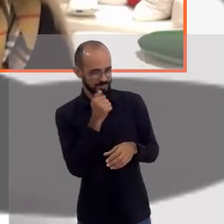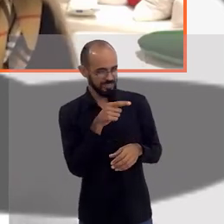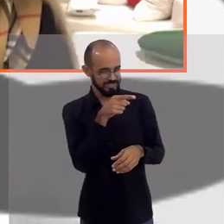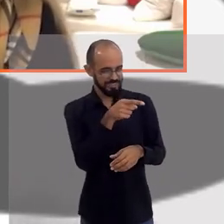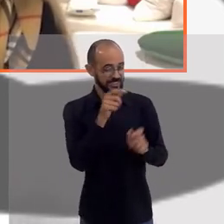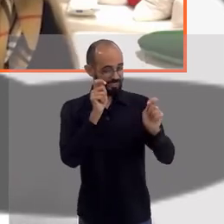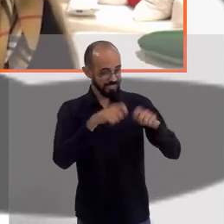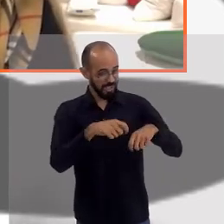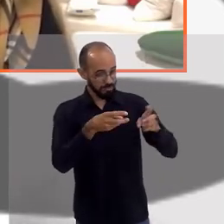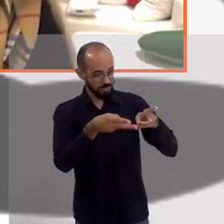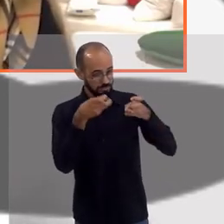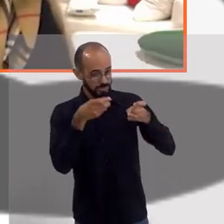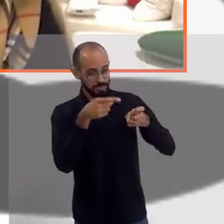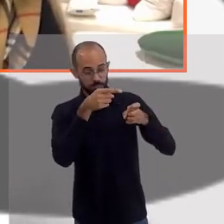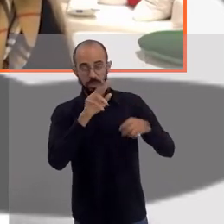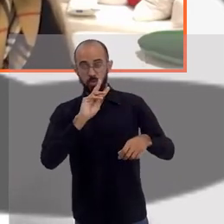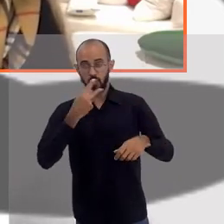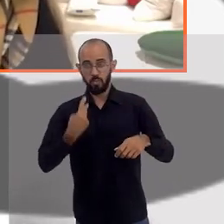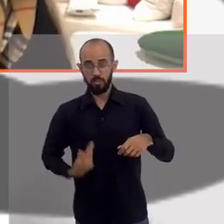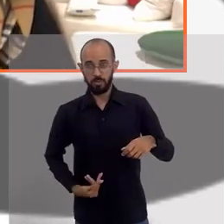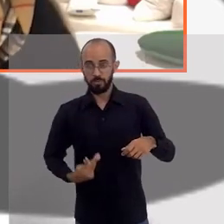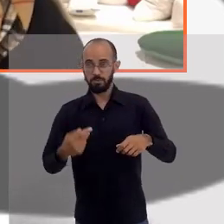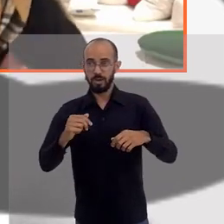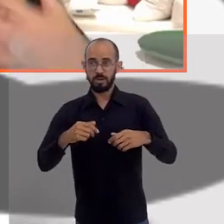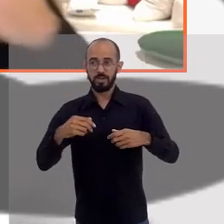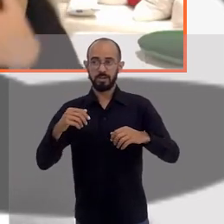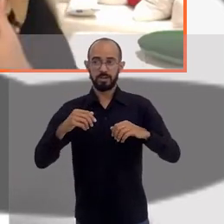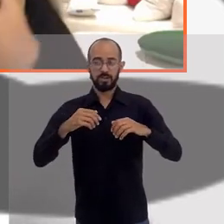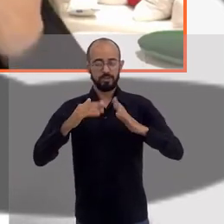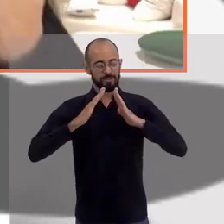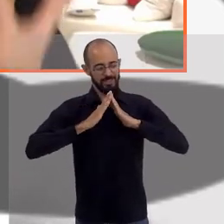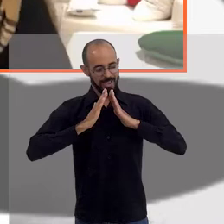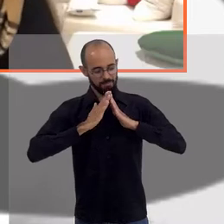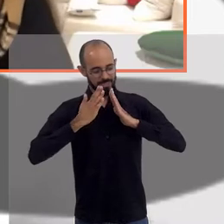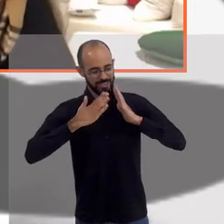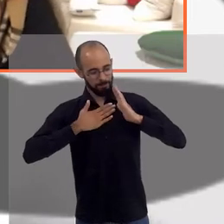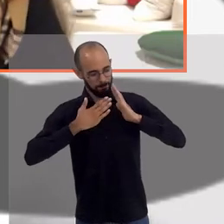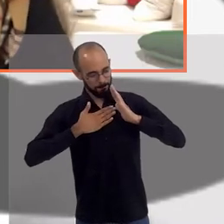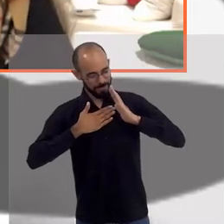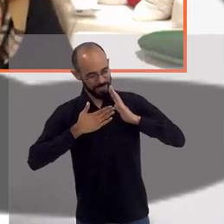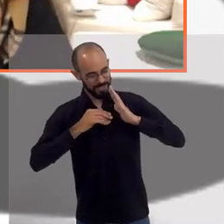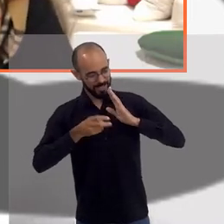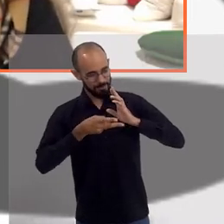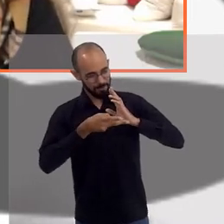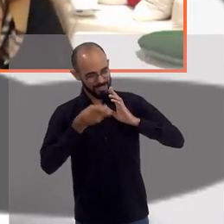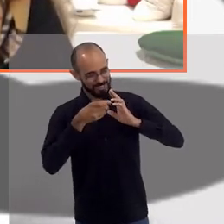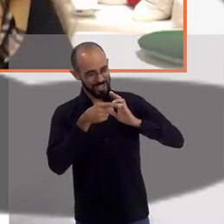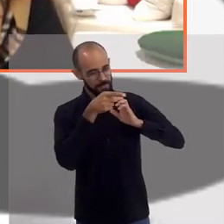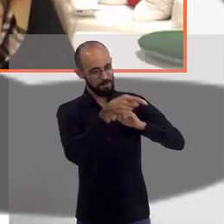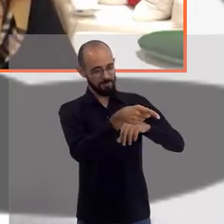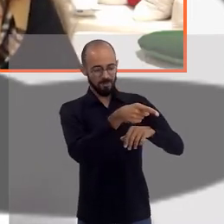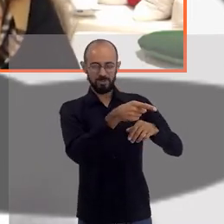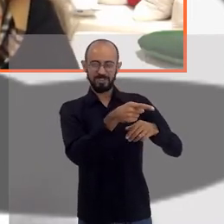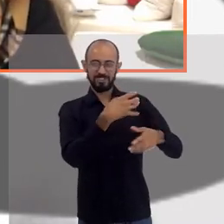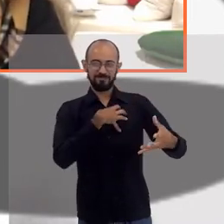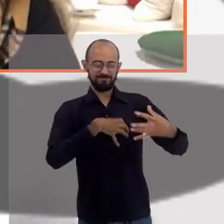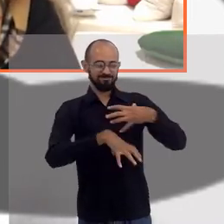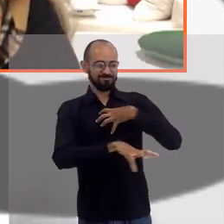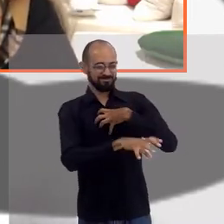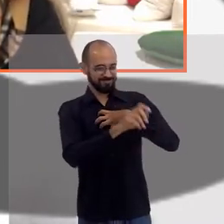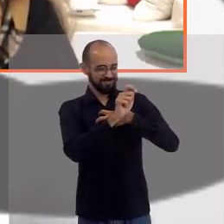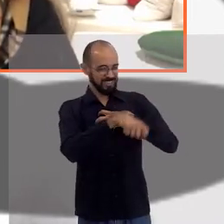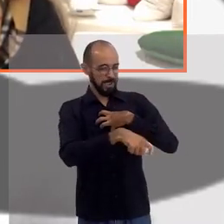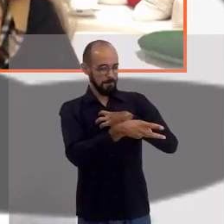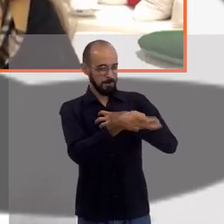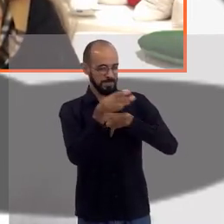ver a tua legitimidade, né? O ser humano que nos habita reconhece o que te habita, e a gente vê a tua verdadeira